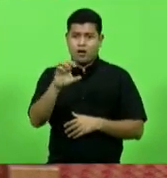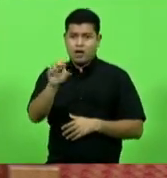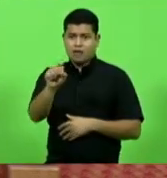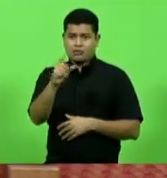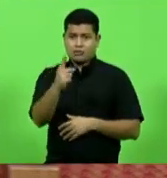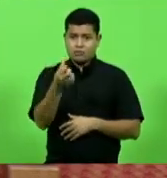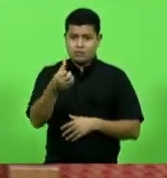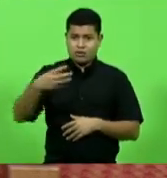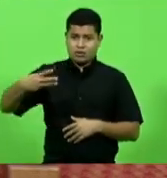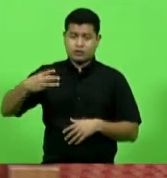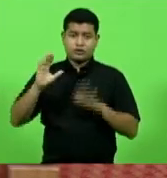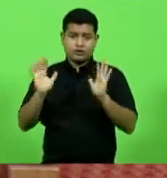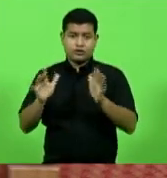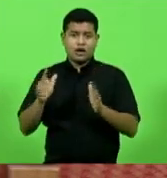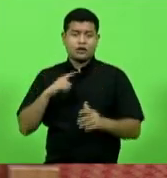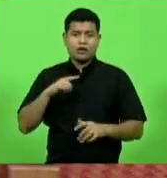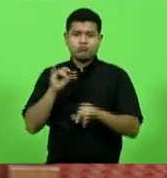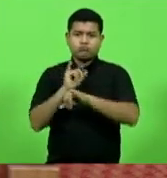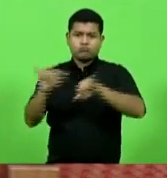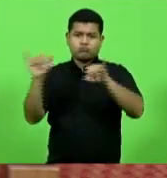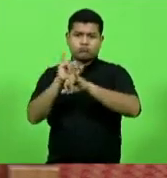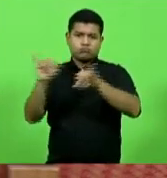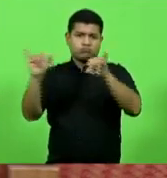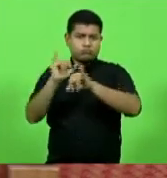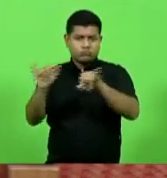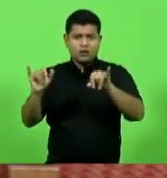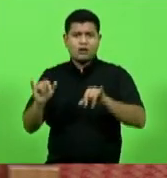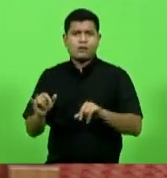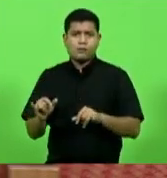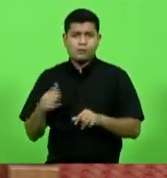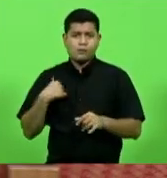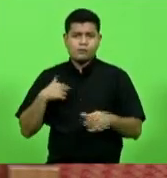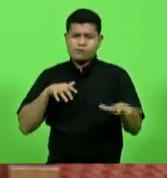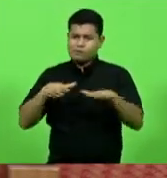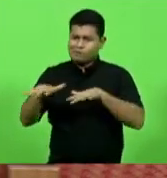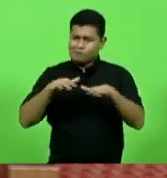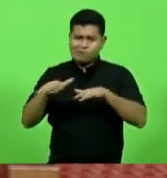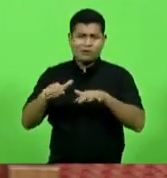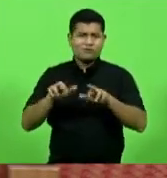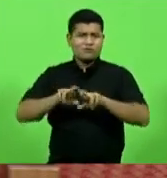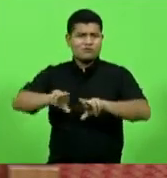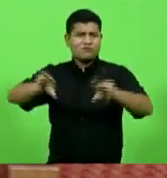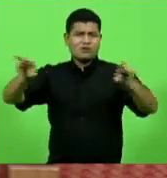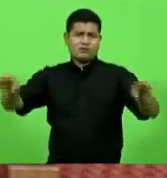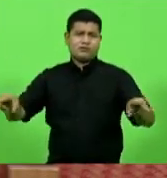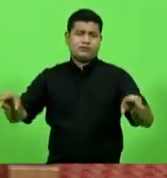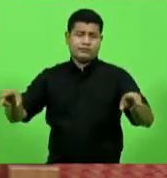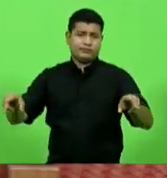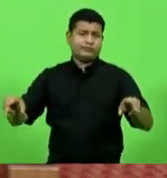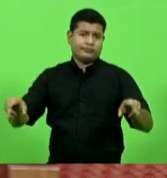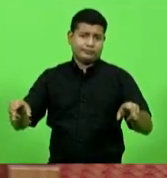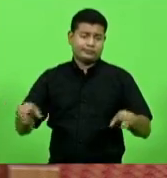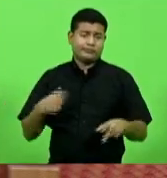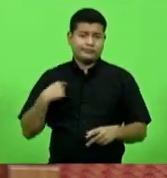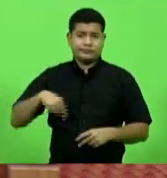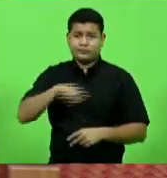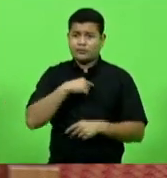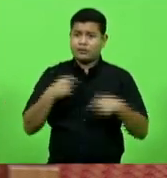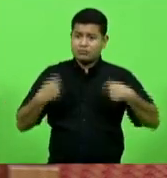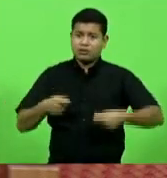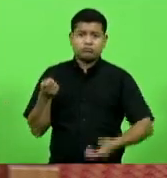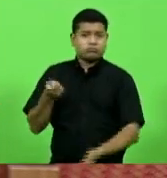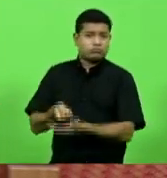feito manifestação foram feitas várias manifestações e nós temos que cobrar